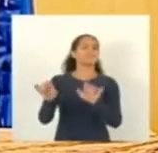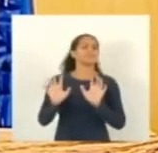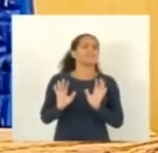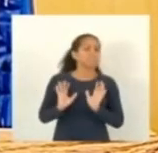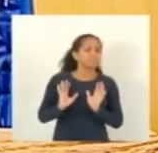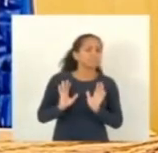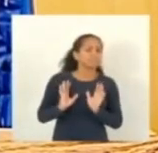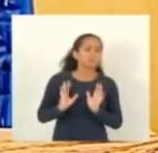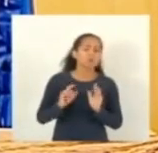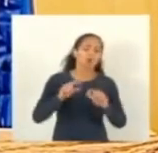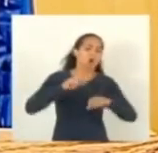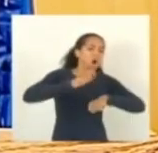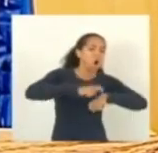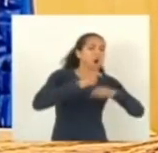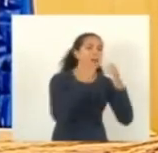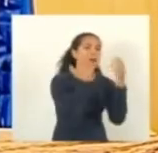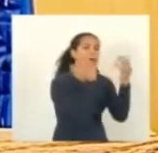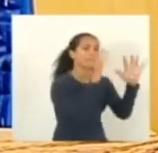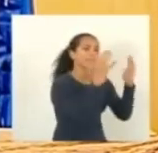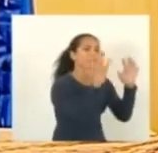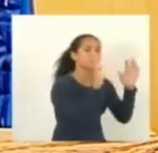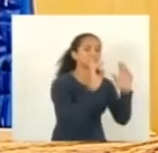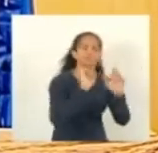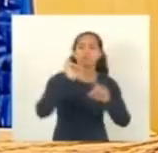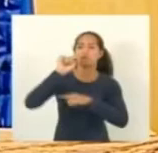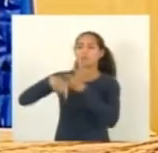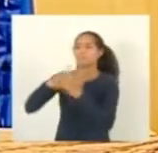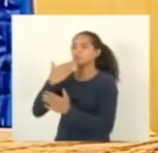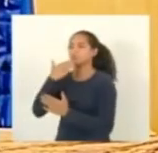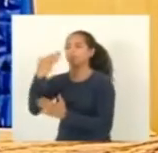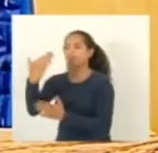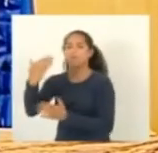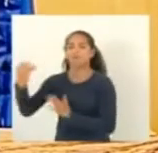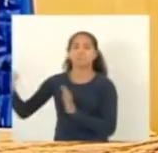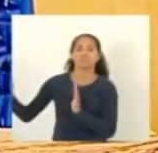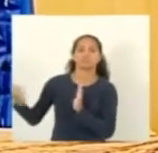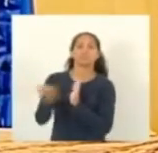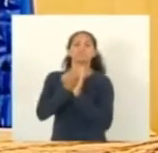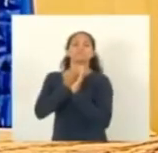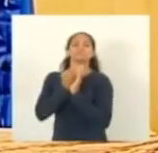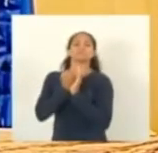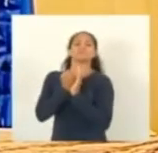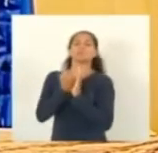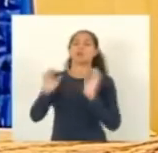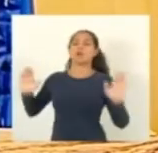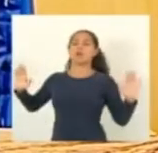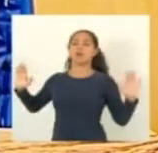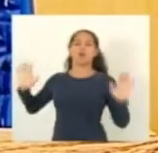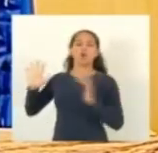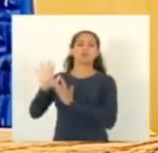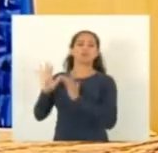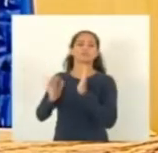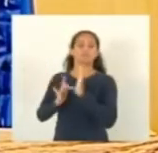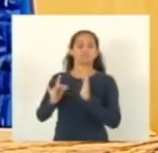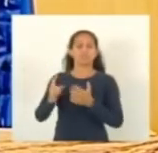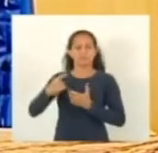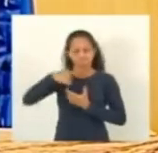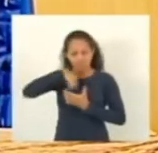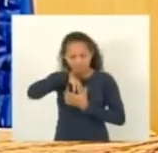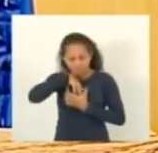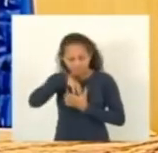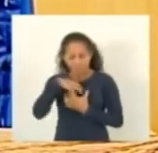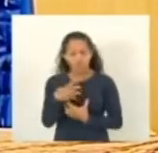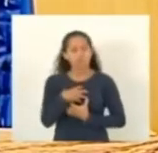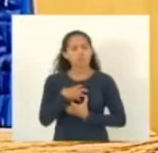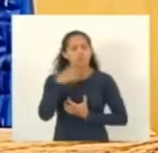ora aplaudindo ora pedindo a crucificação essas coisas falam fundo né gente se você parar